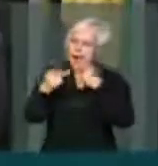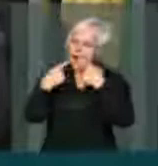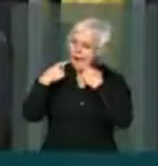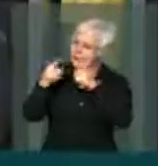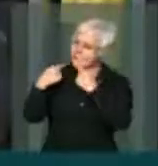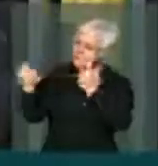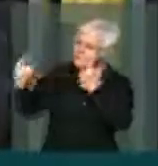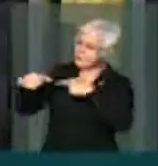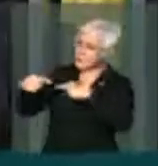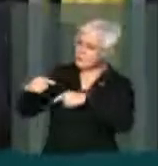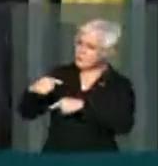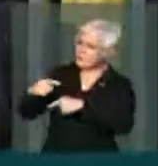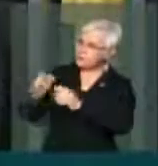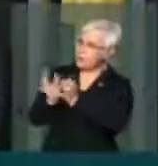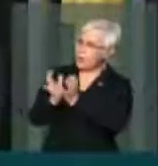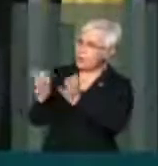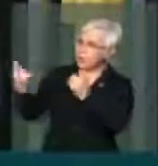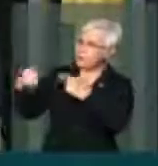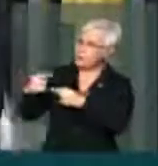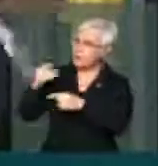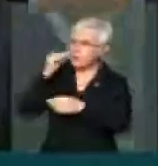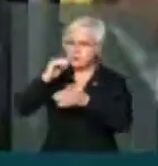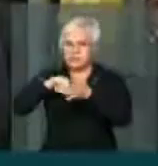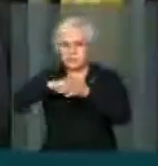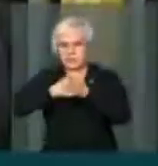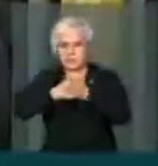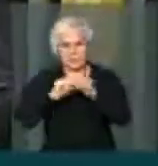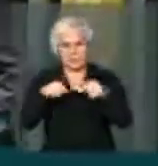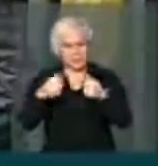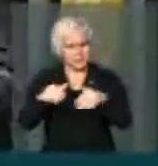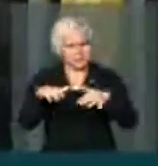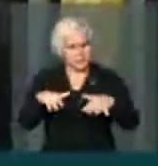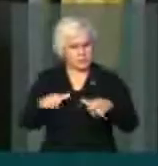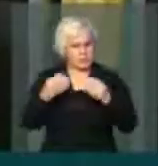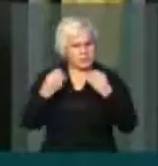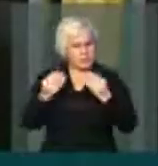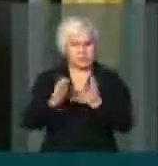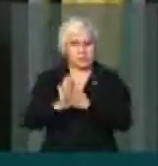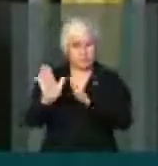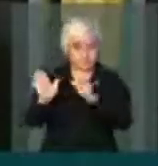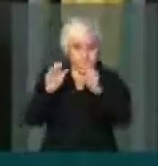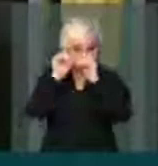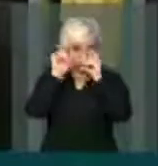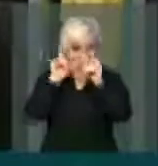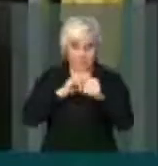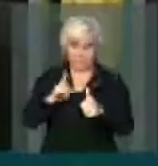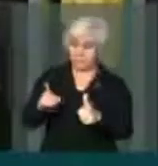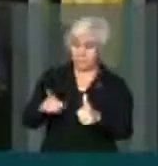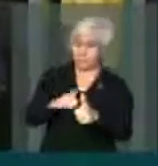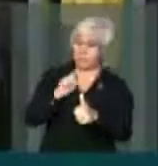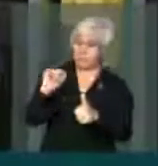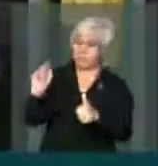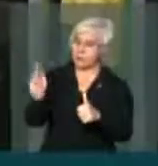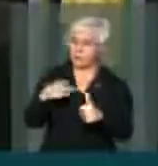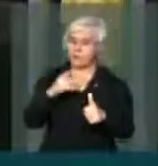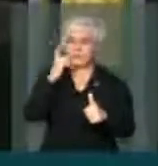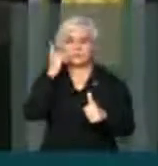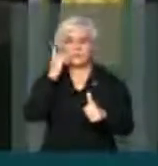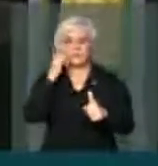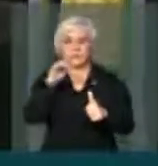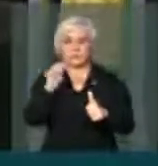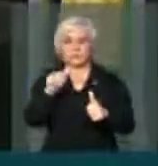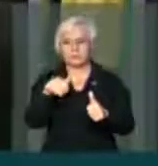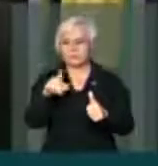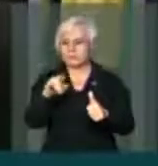estar tentando obstruir a sessão. Eu quero aqui alertar algumas coisas. Primeiro, de forma inusitada, a deputada Jandira